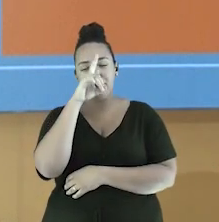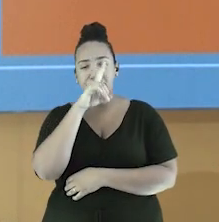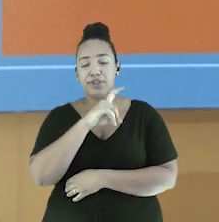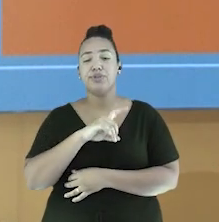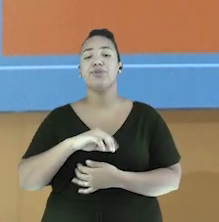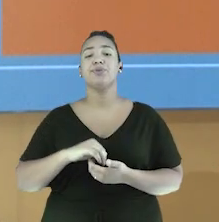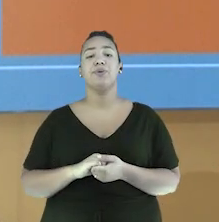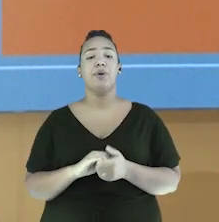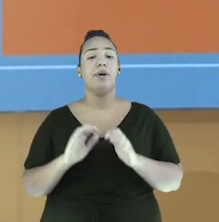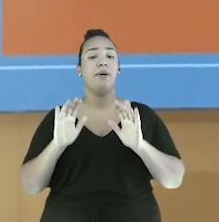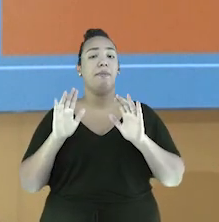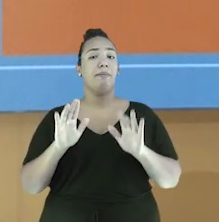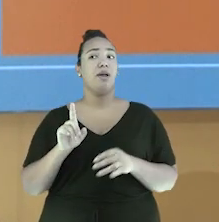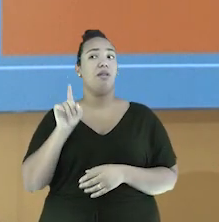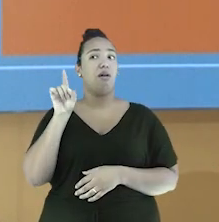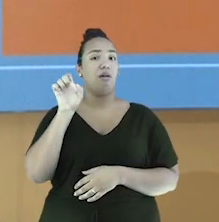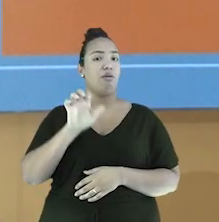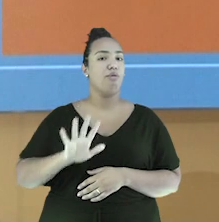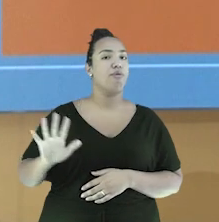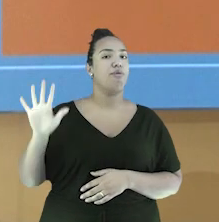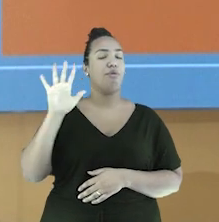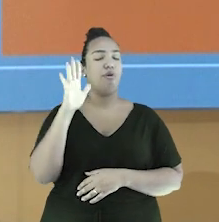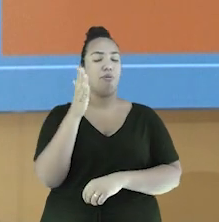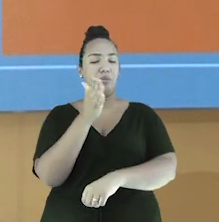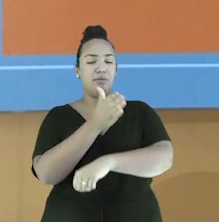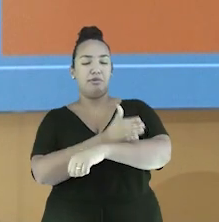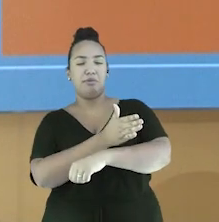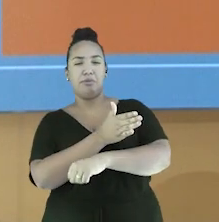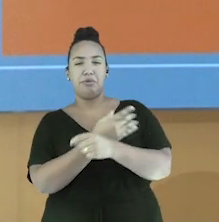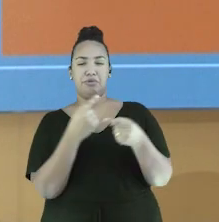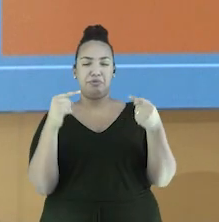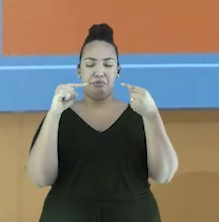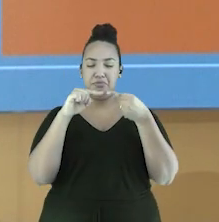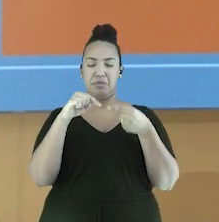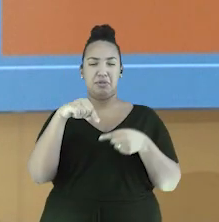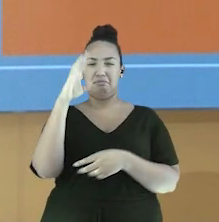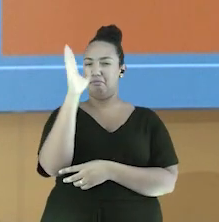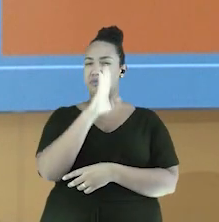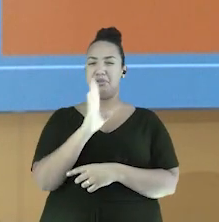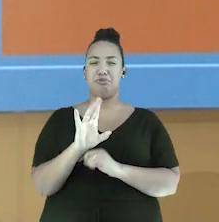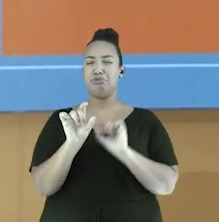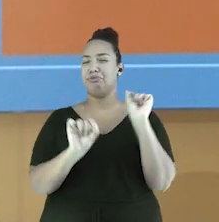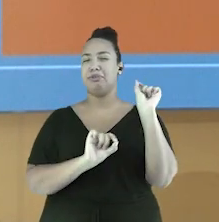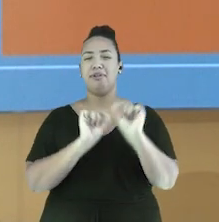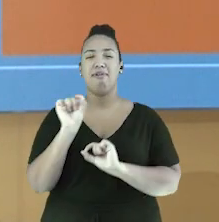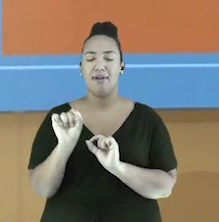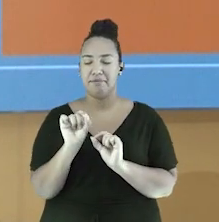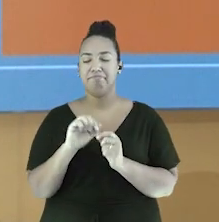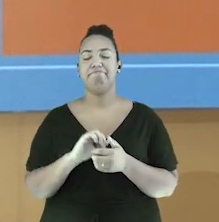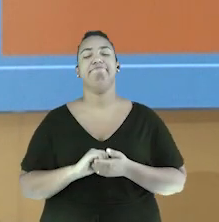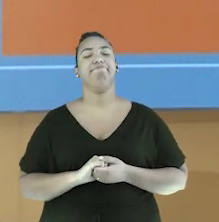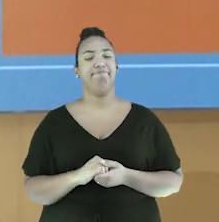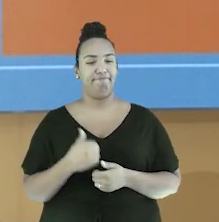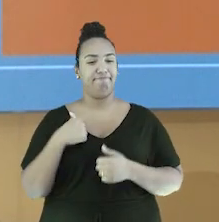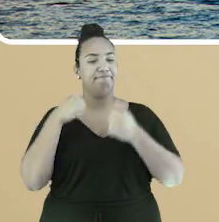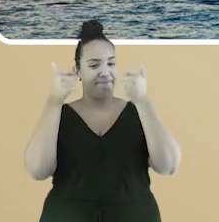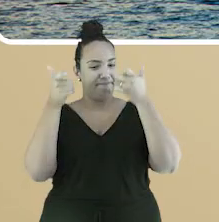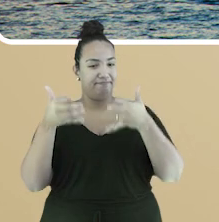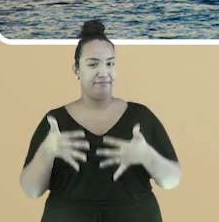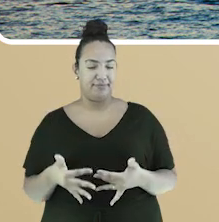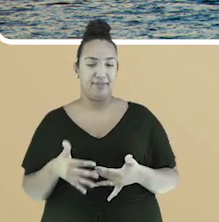Mas o que esse povo da Europa e da Idade Média tem a ver com a gente aqui no Brasil? Tudo e mais um pouco.